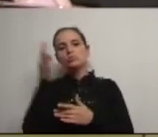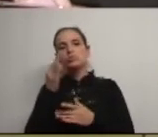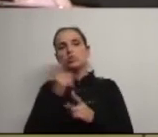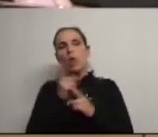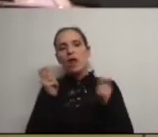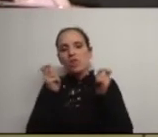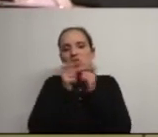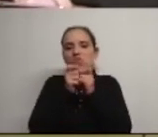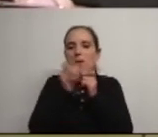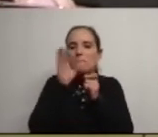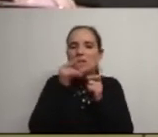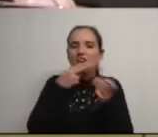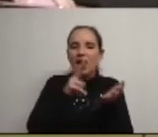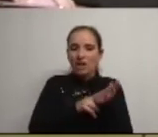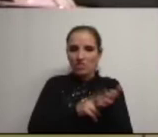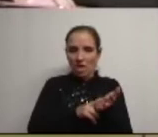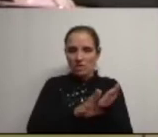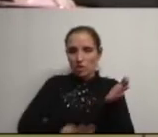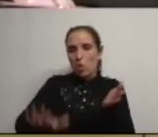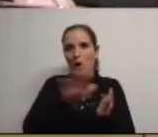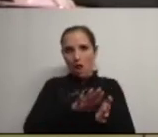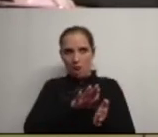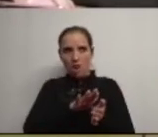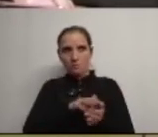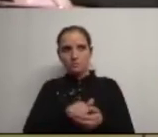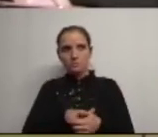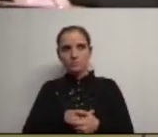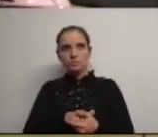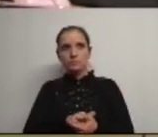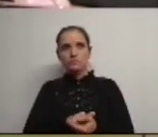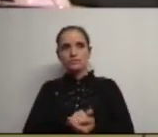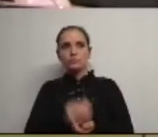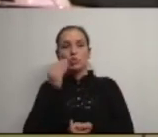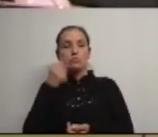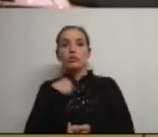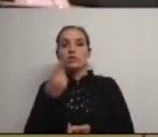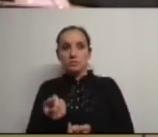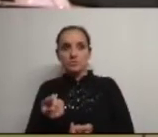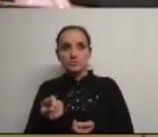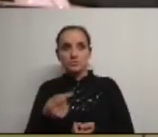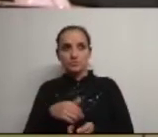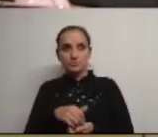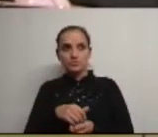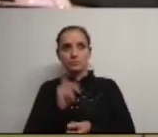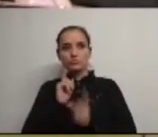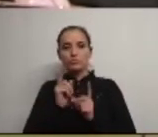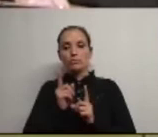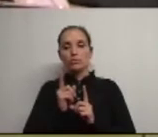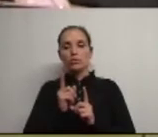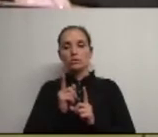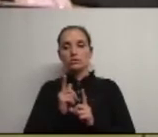aproximá-los mais à realidade local como vos disse aquilo que